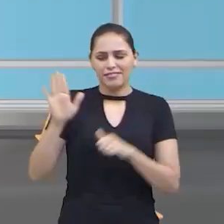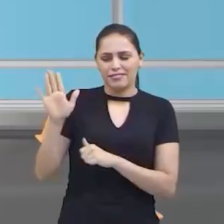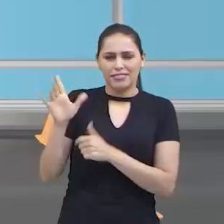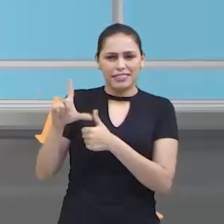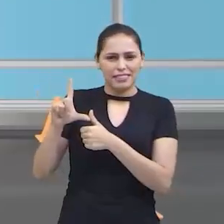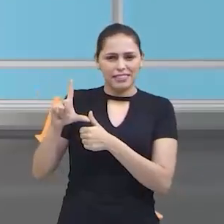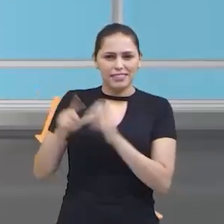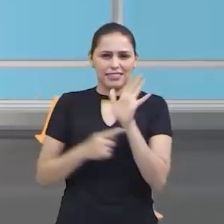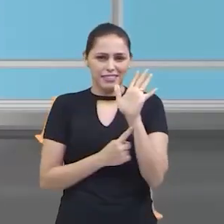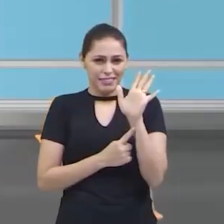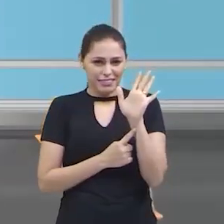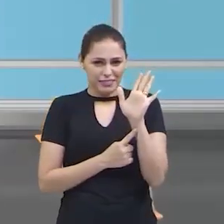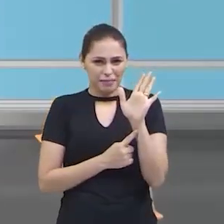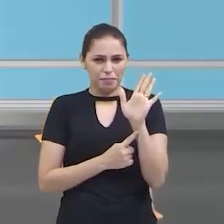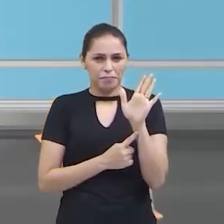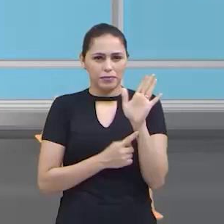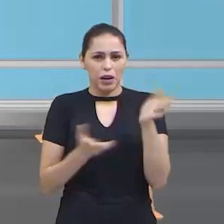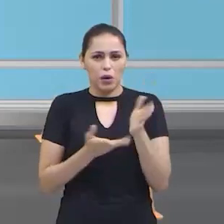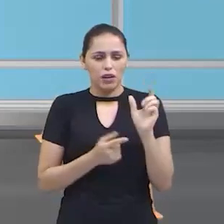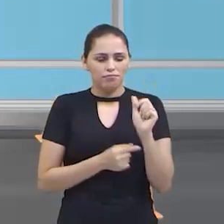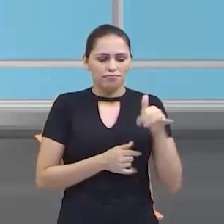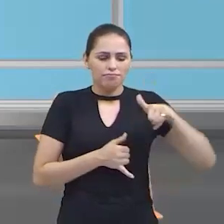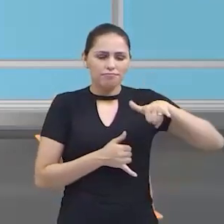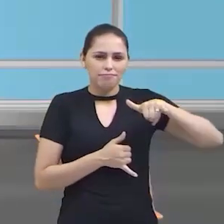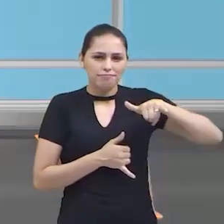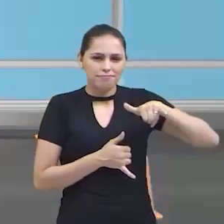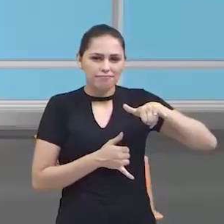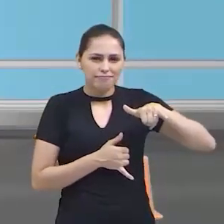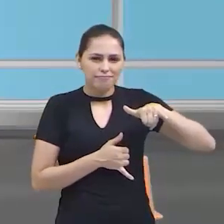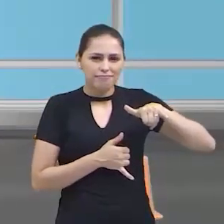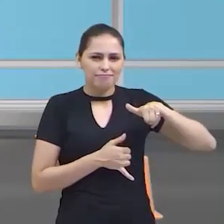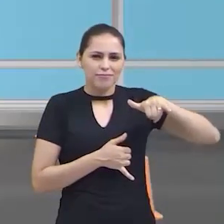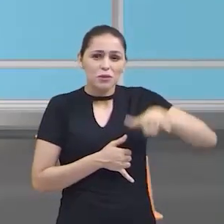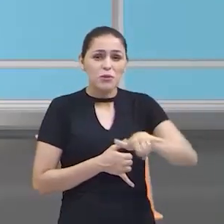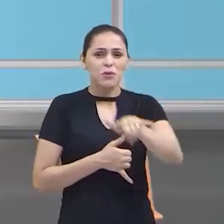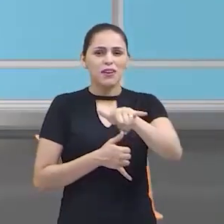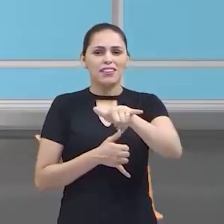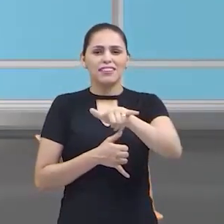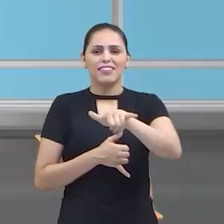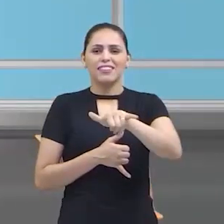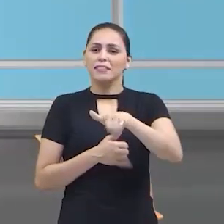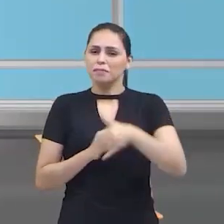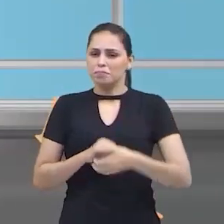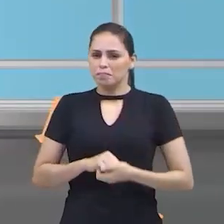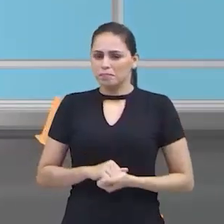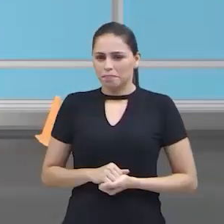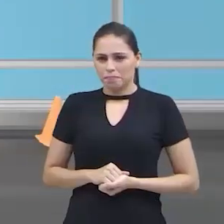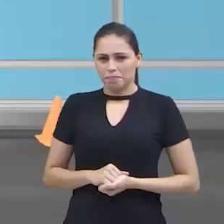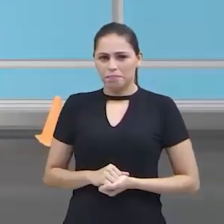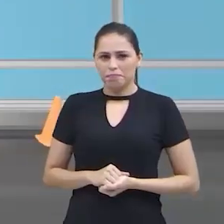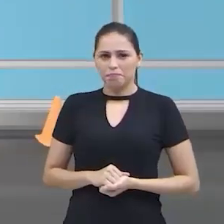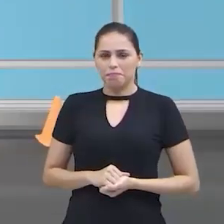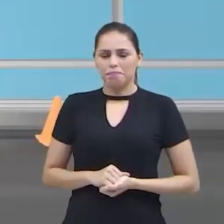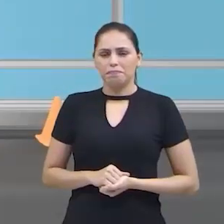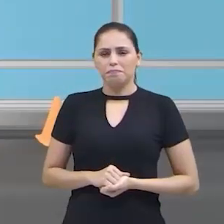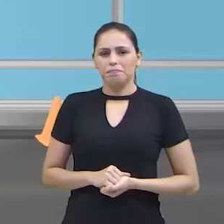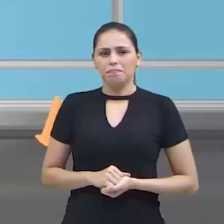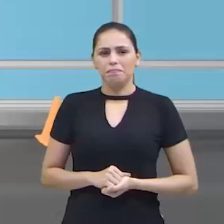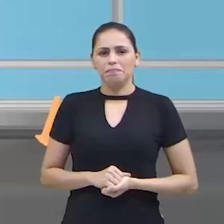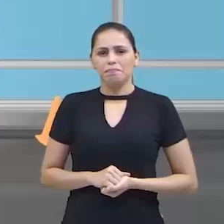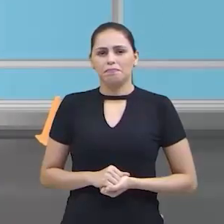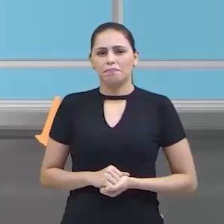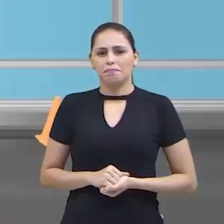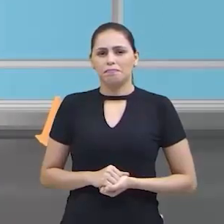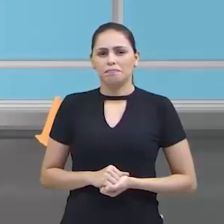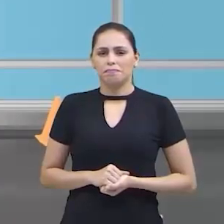Vamos lá. Tenta jogar. Fazer o avião passar por essa pista. e entrar lá no hangar. Prepara.